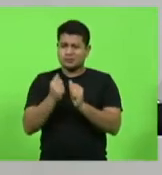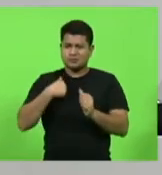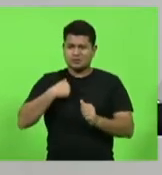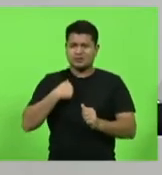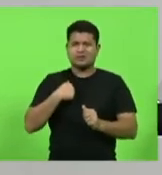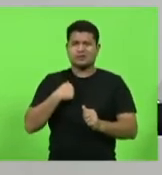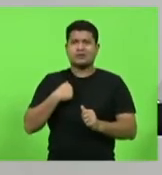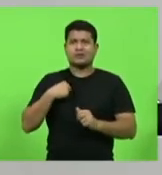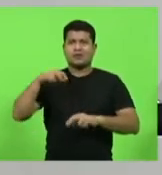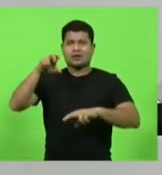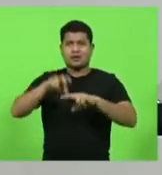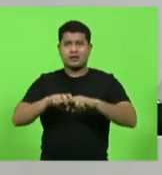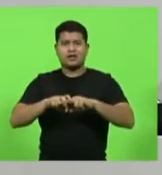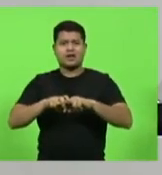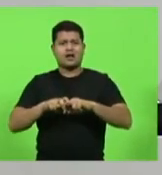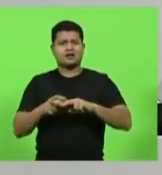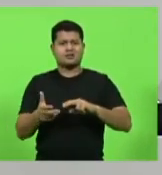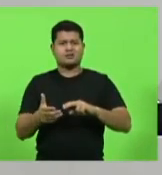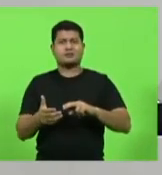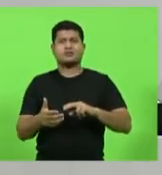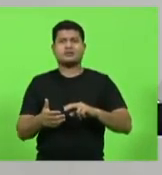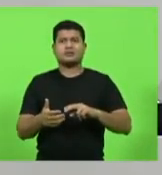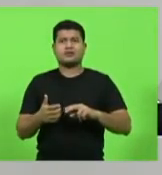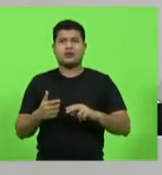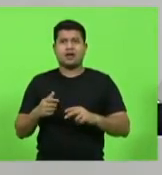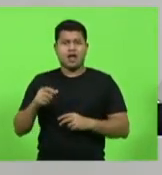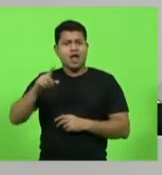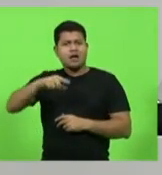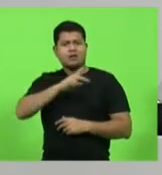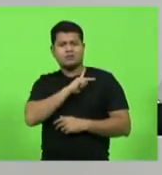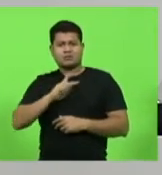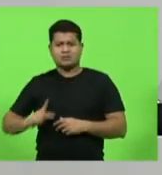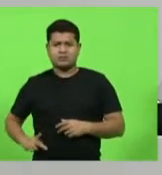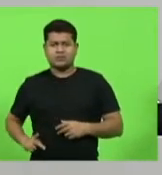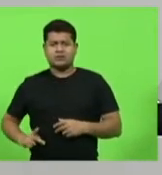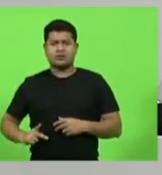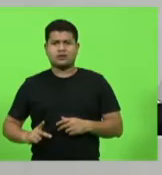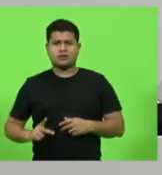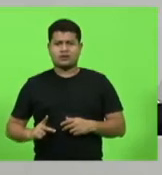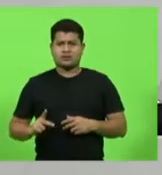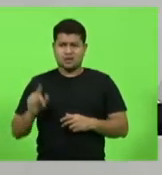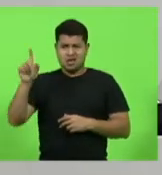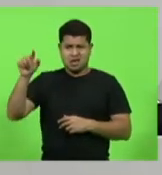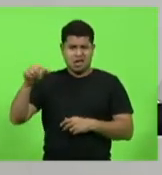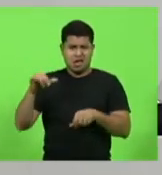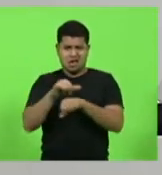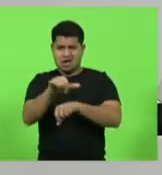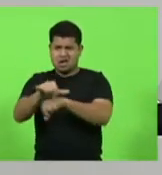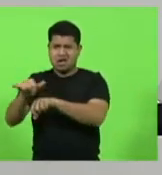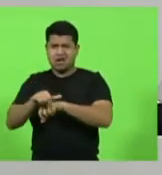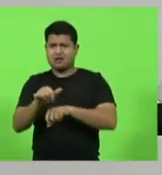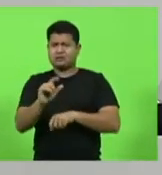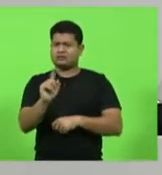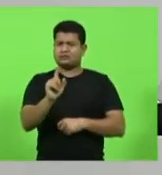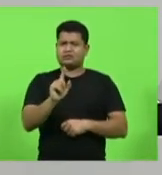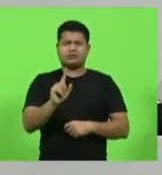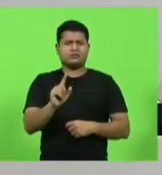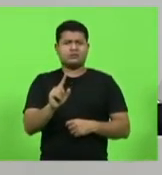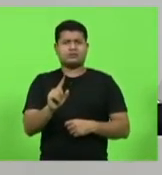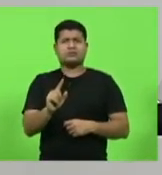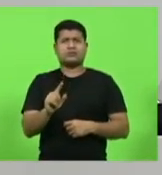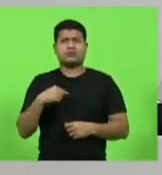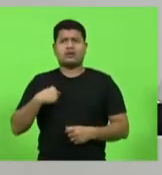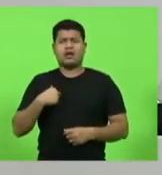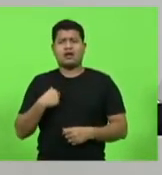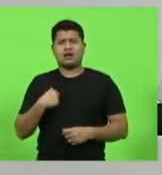Estava junto? Não foi o presidente, não, nos traiu. Por isso que eu falo, eu